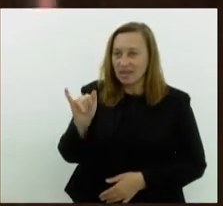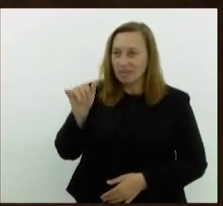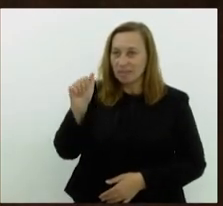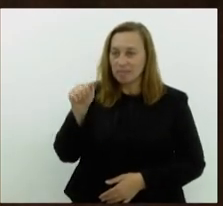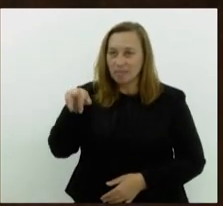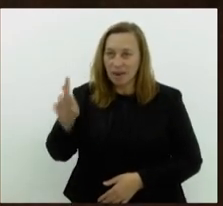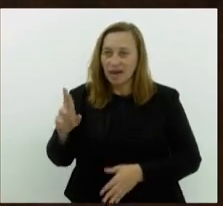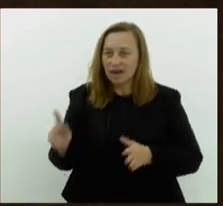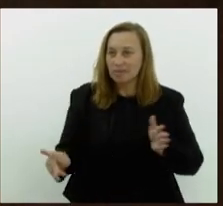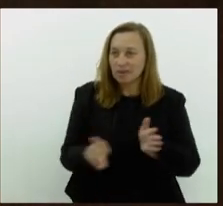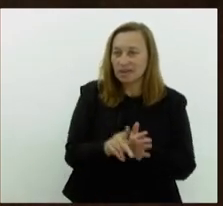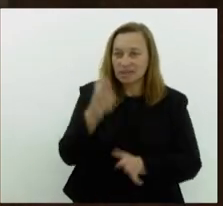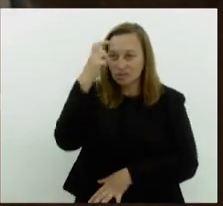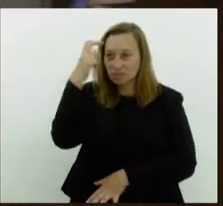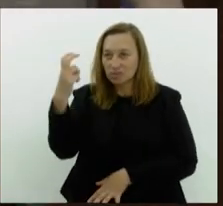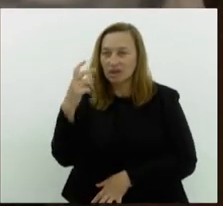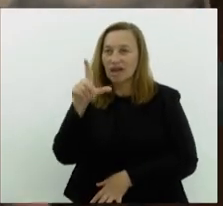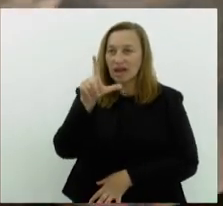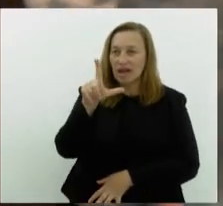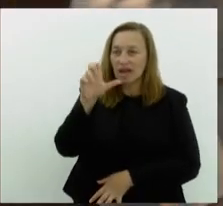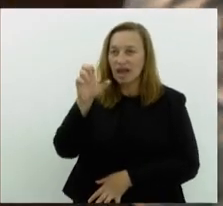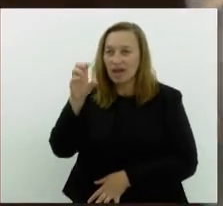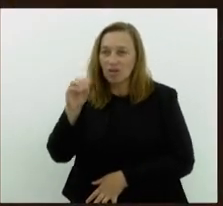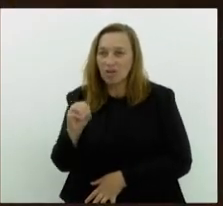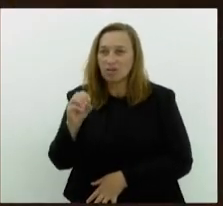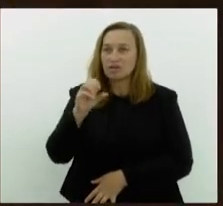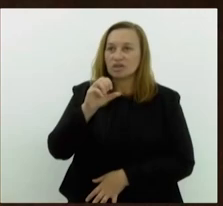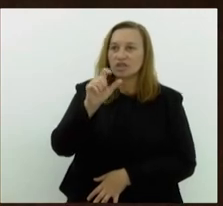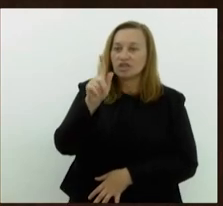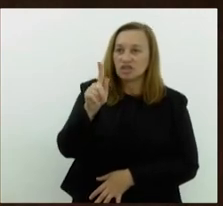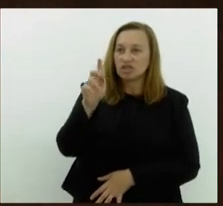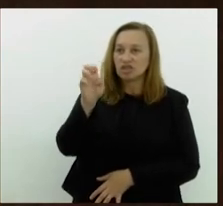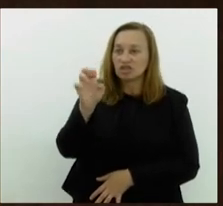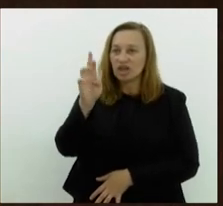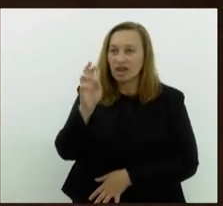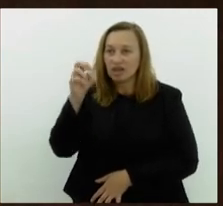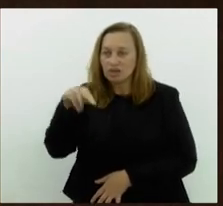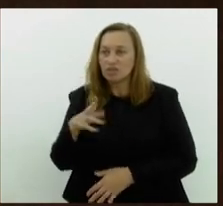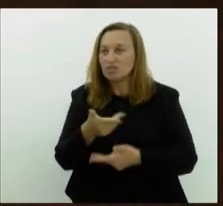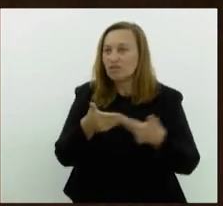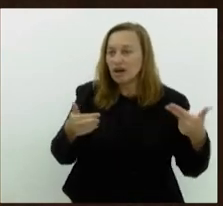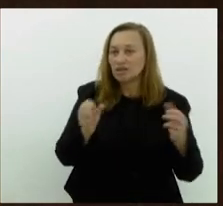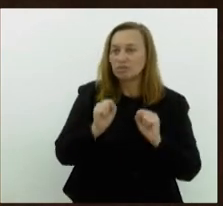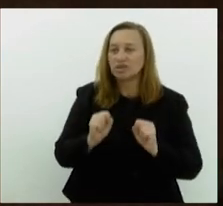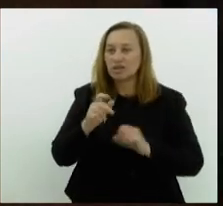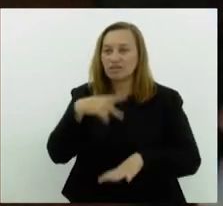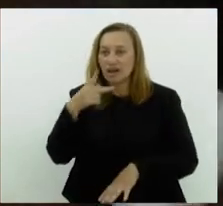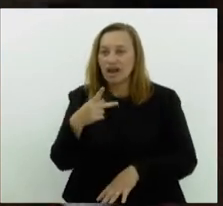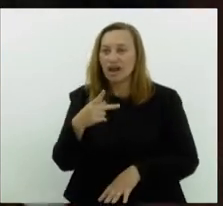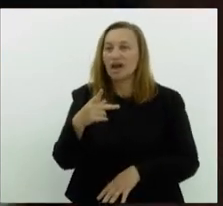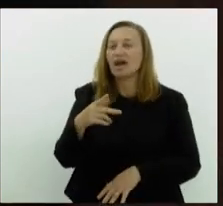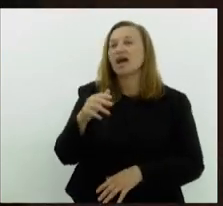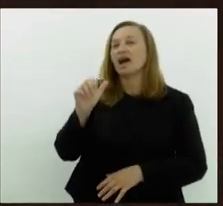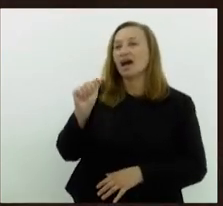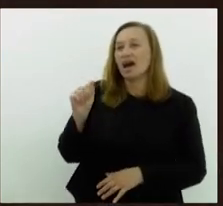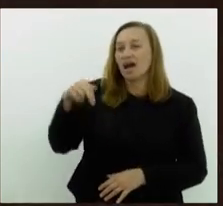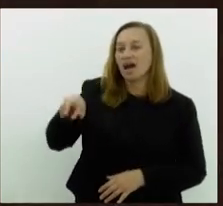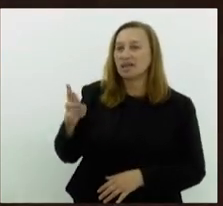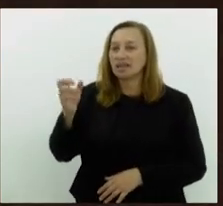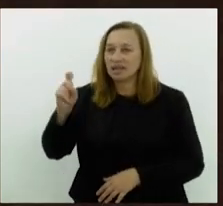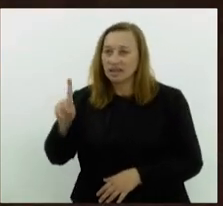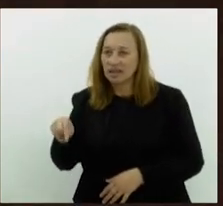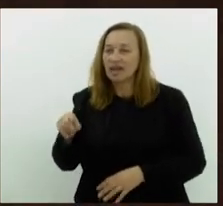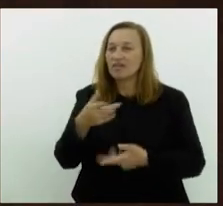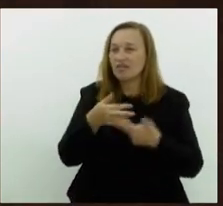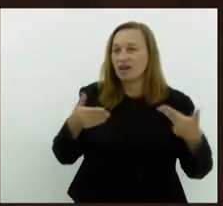cultura, Léo Pereira, Gerson, diversos aqui que eu poderia citar, André, meu rival do Fluminense, enfim, muitos amigos que eu